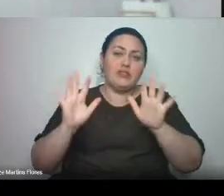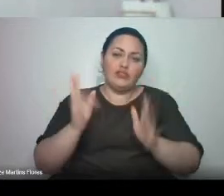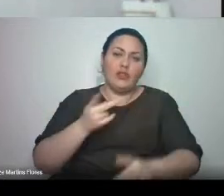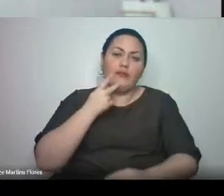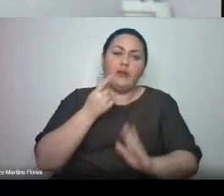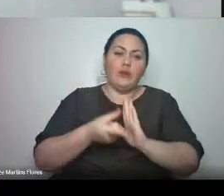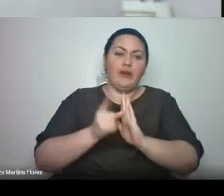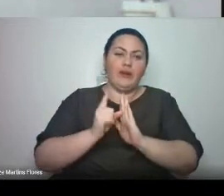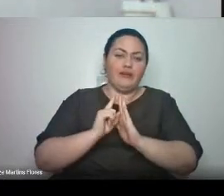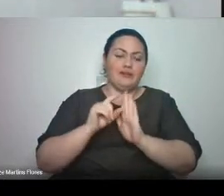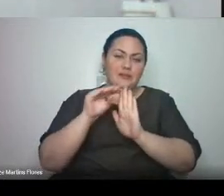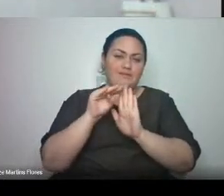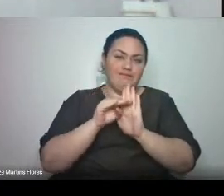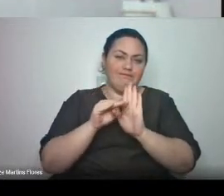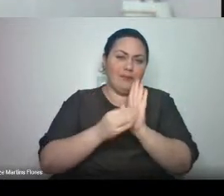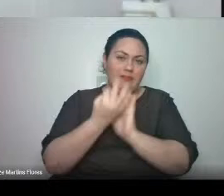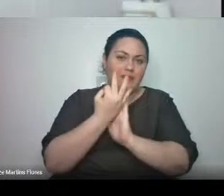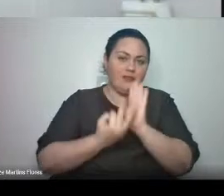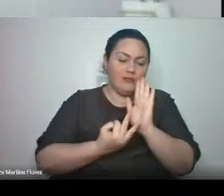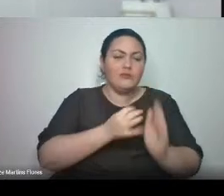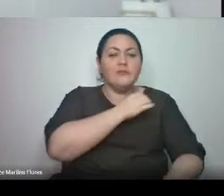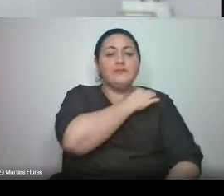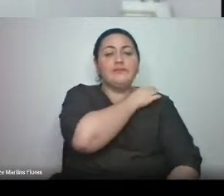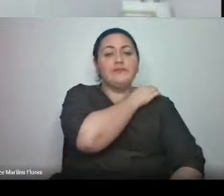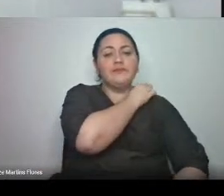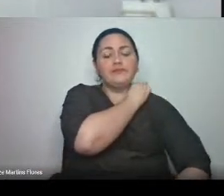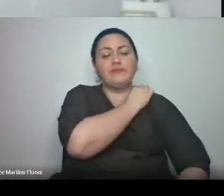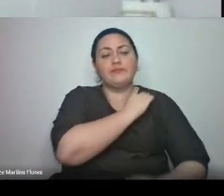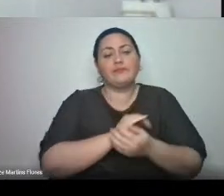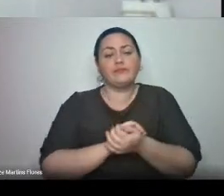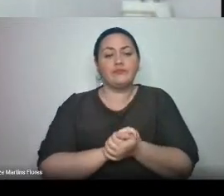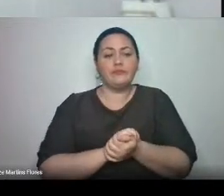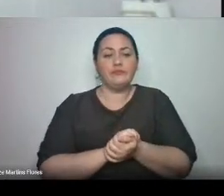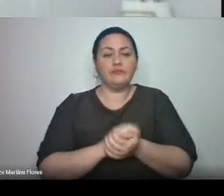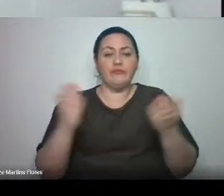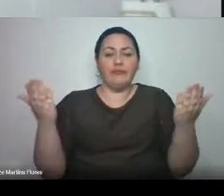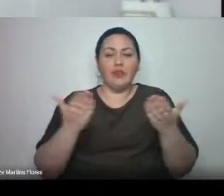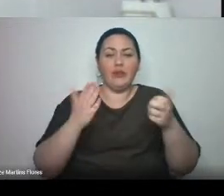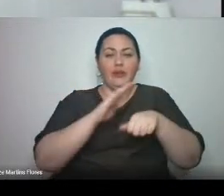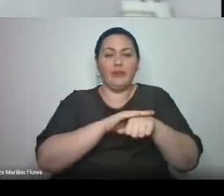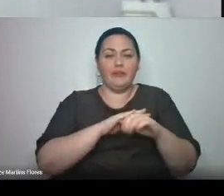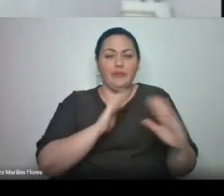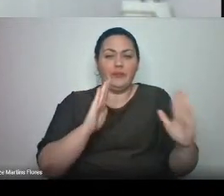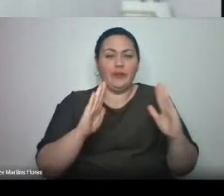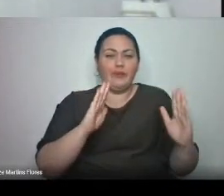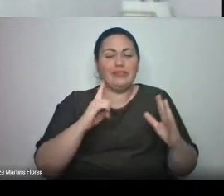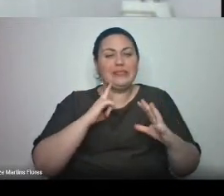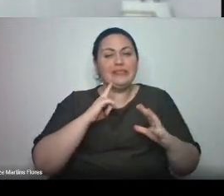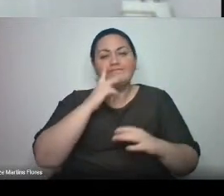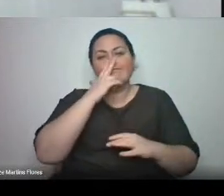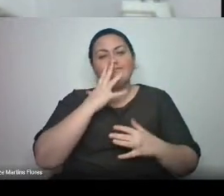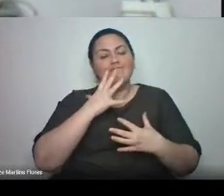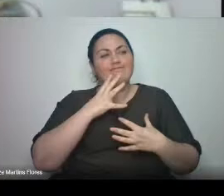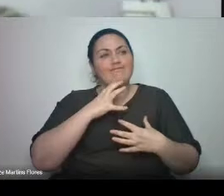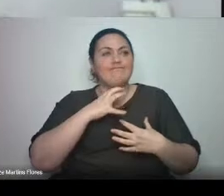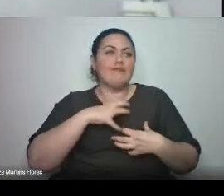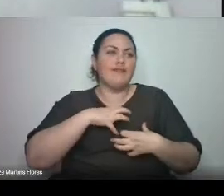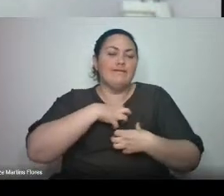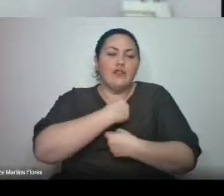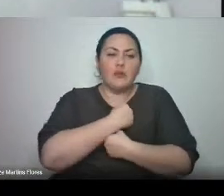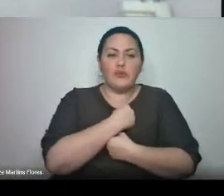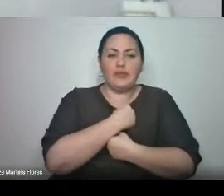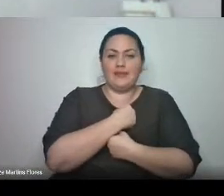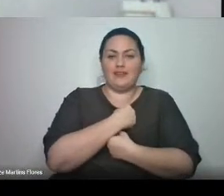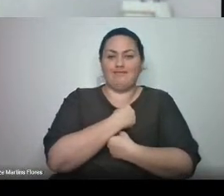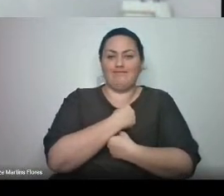Nesses momentos em que lidamos com a frustração desse contexto